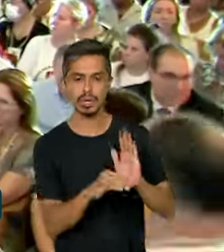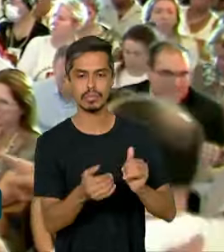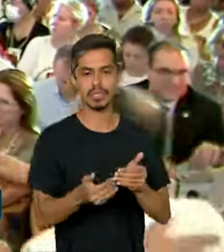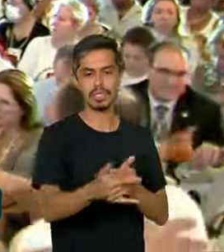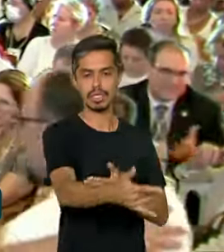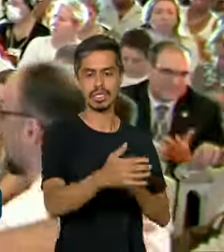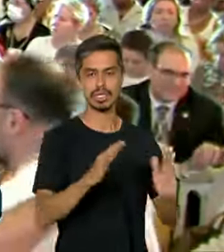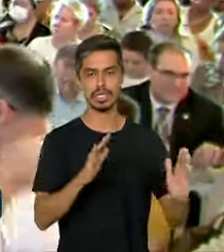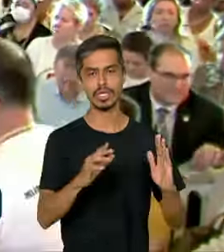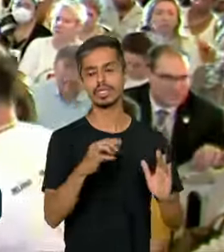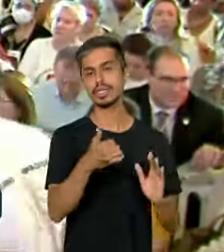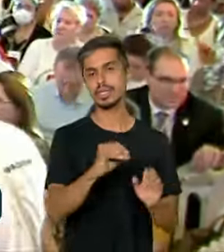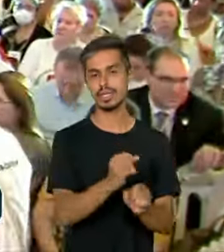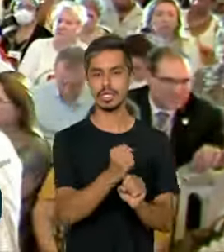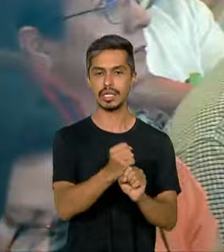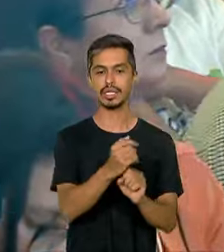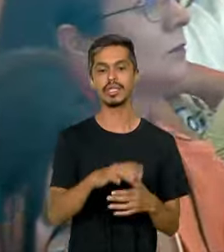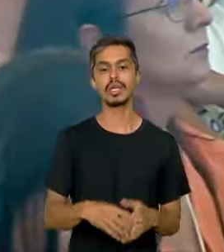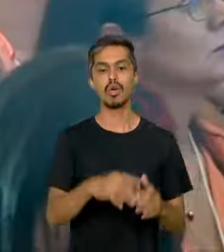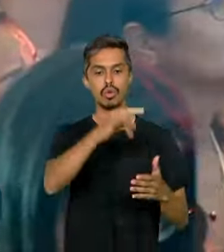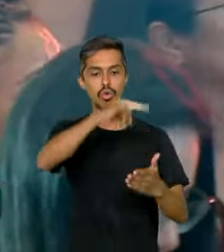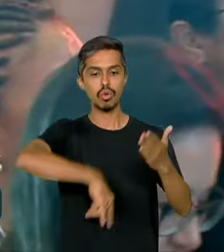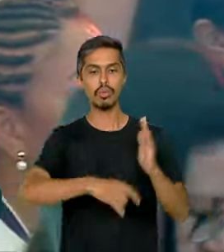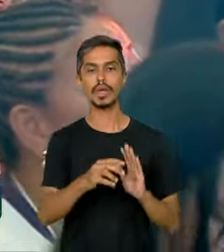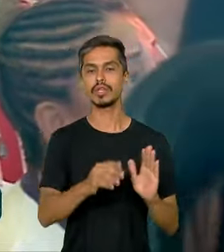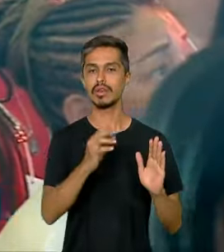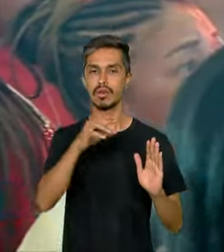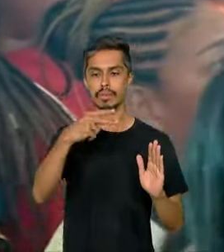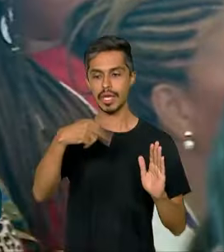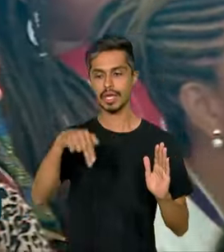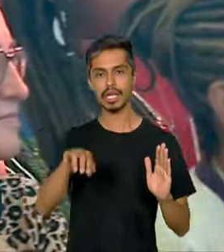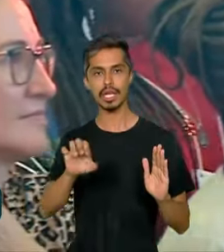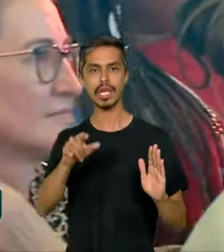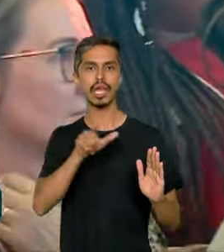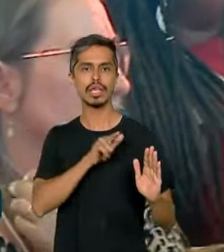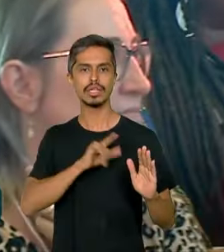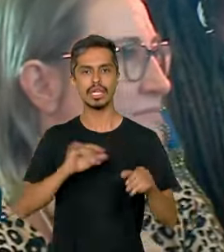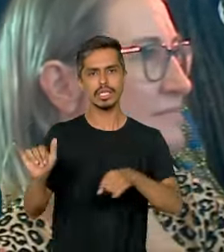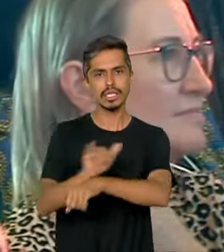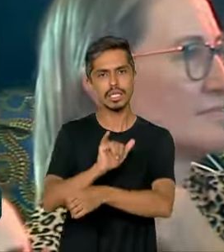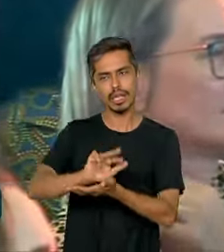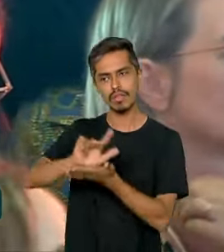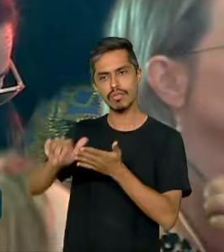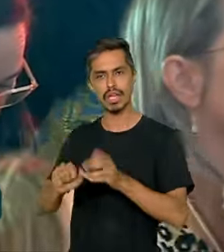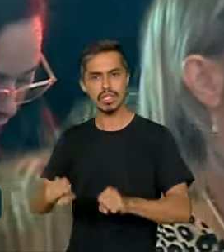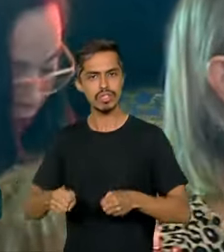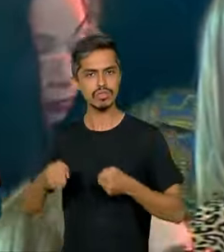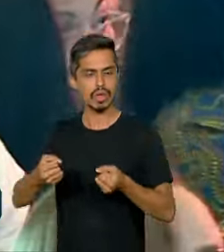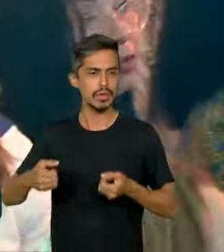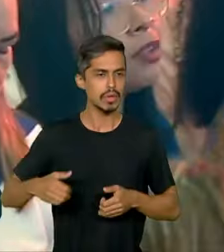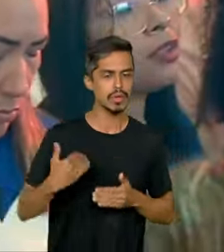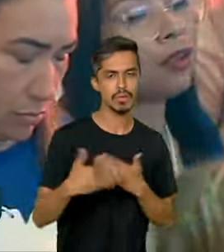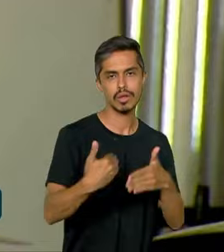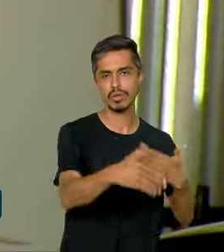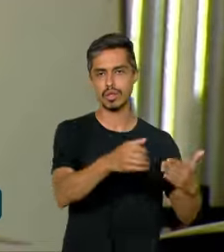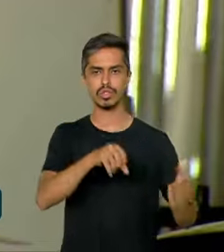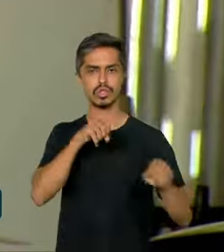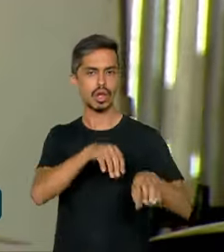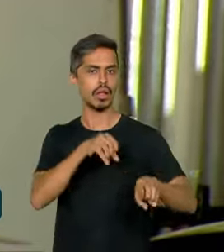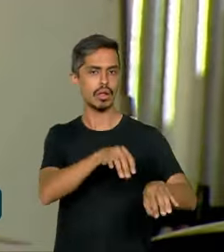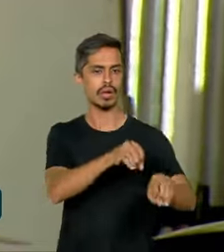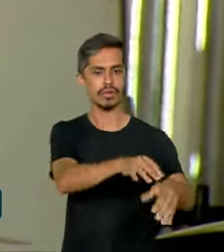O documento, conhecido como PNE, traz as diretrizes, metas e estratégias para a política educacional do país,